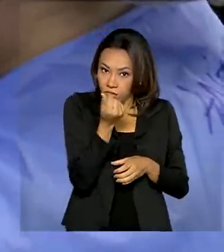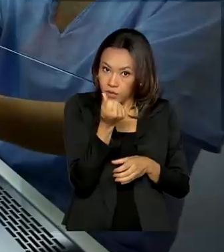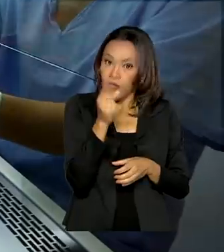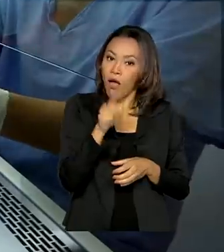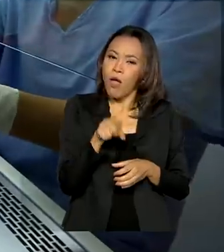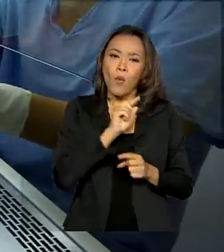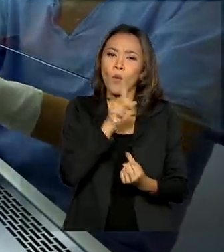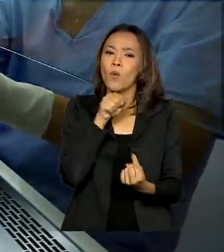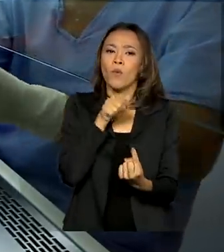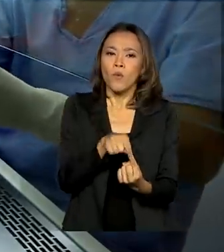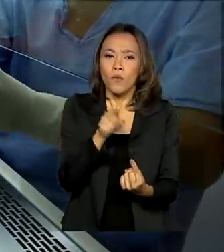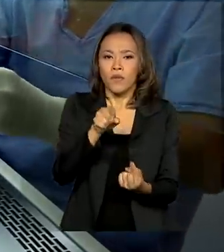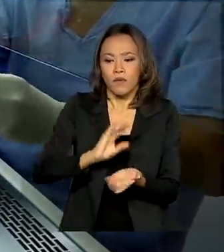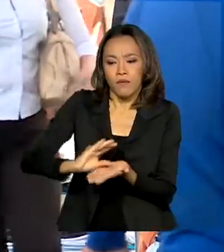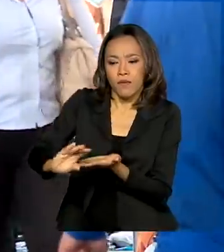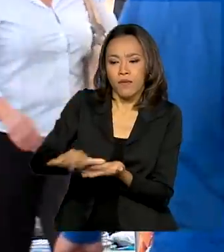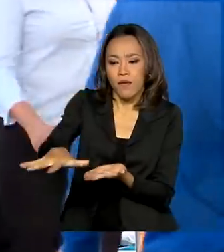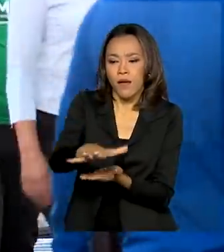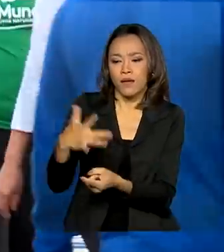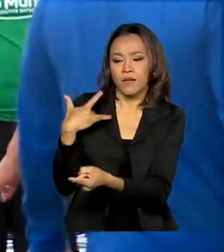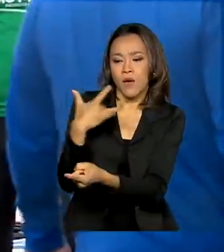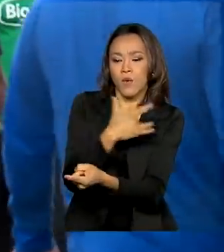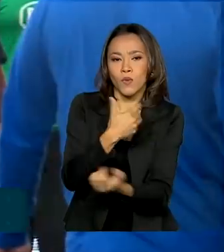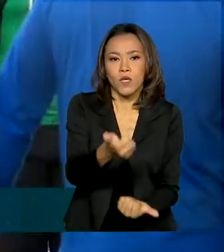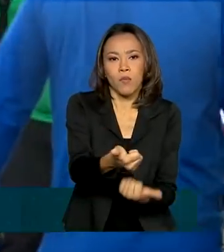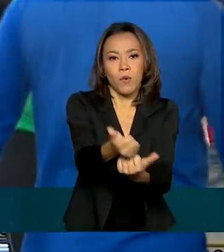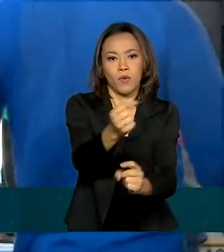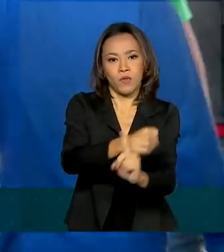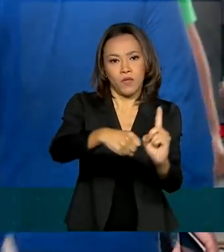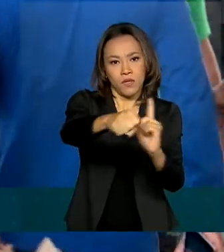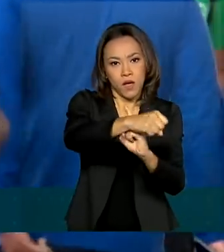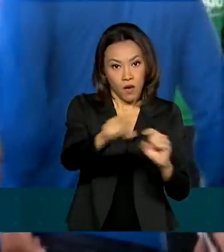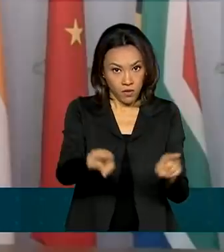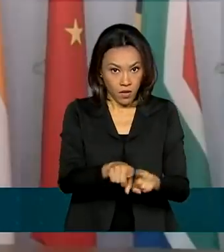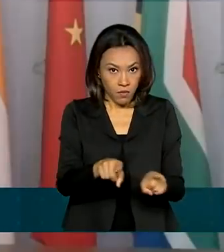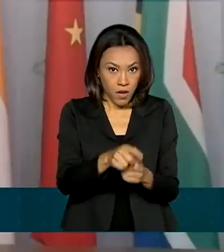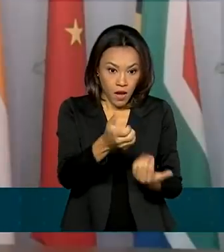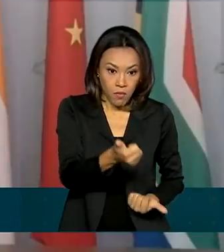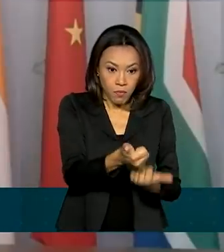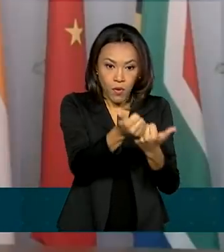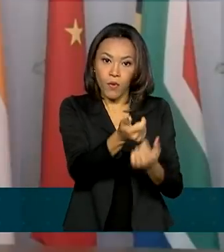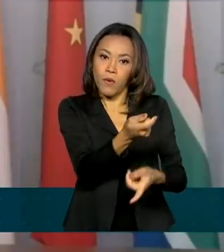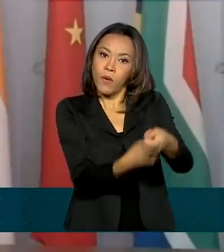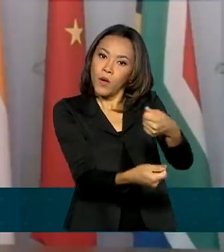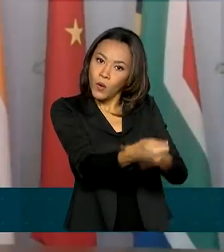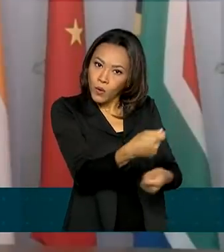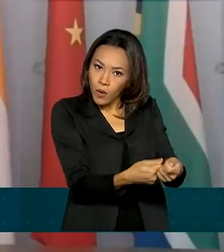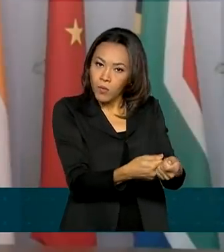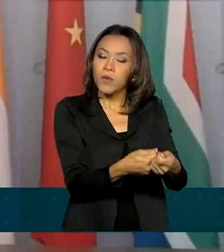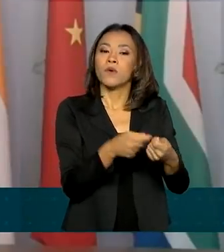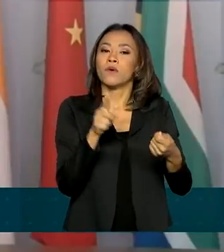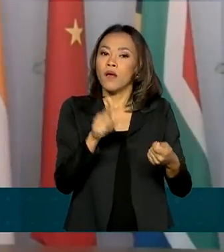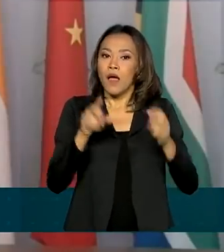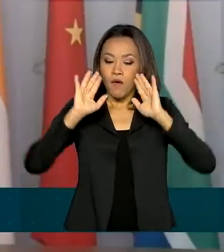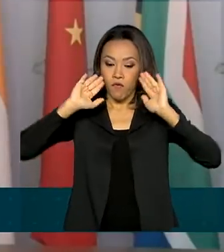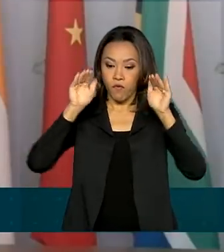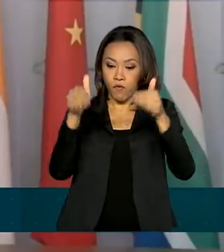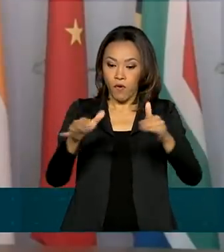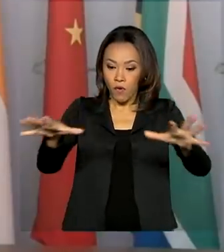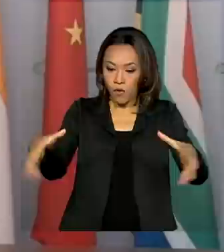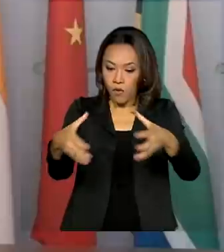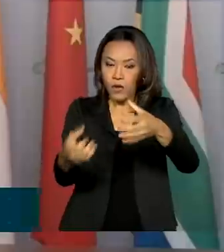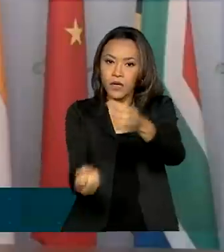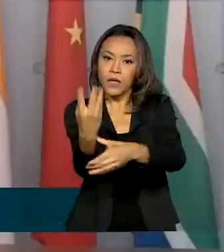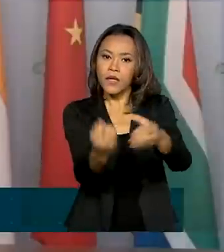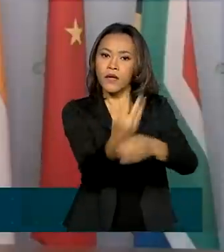investido em ações de saúde e assistência social, além de apoio à recuperação econômica, com foco na criação de